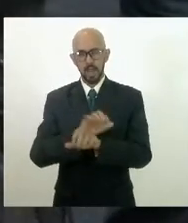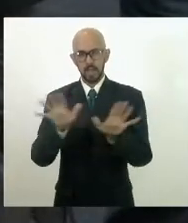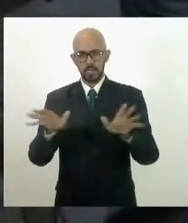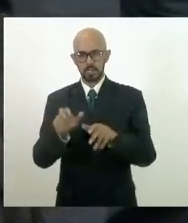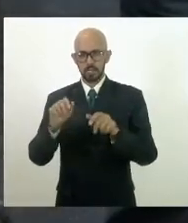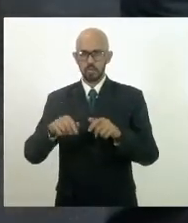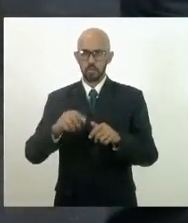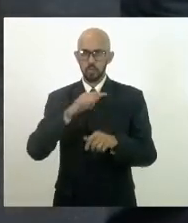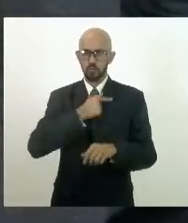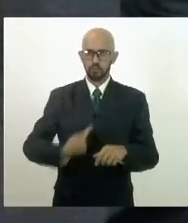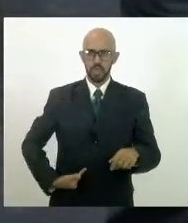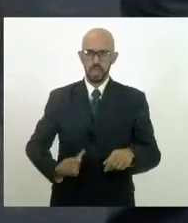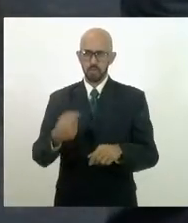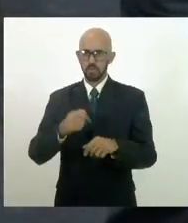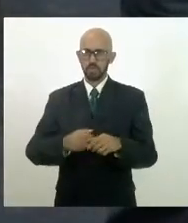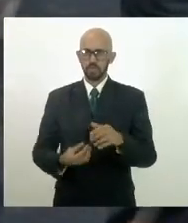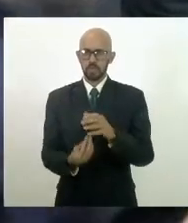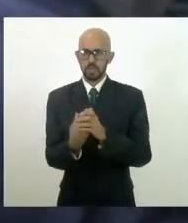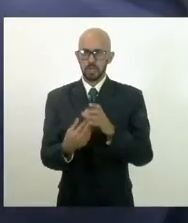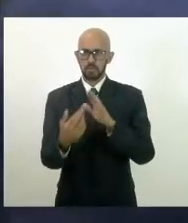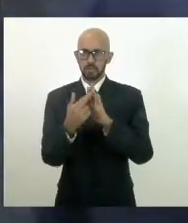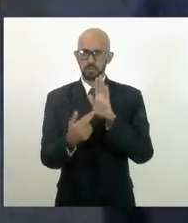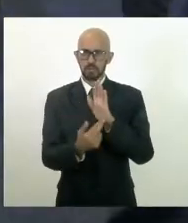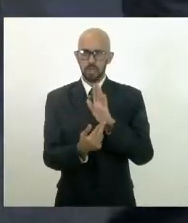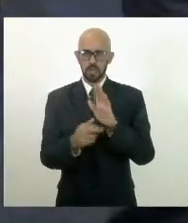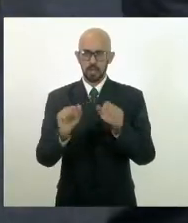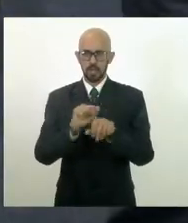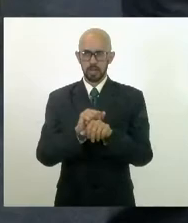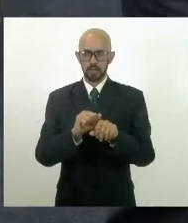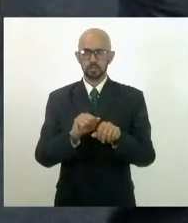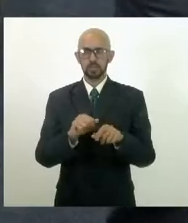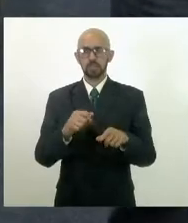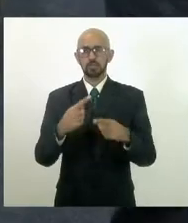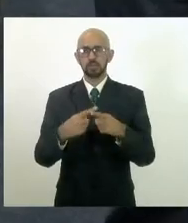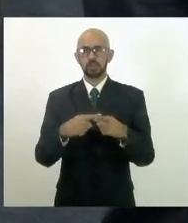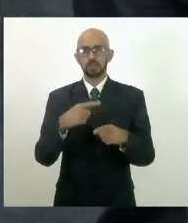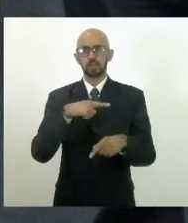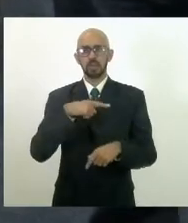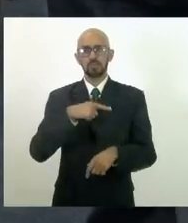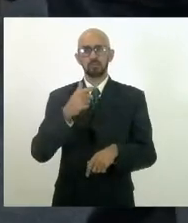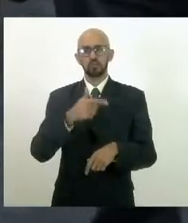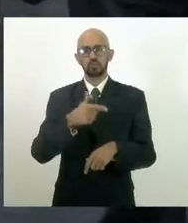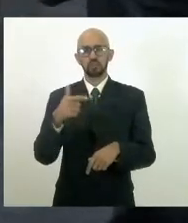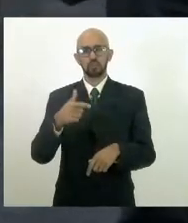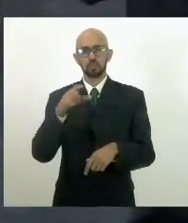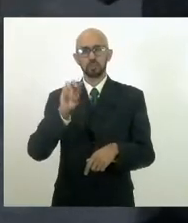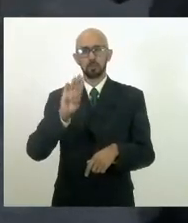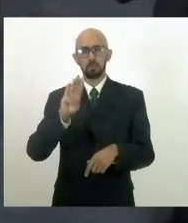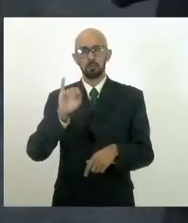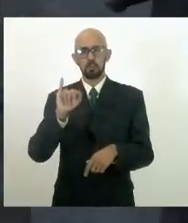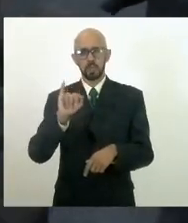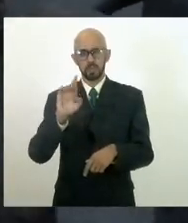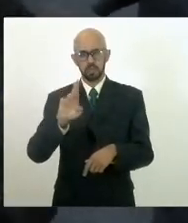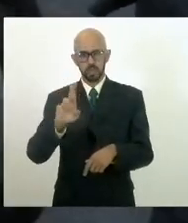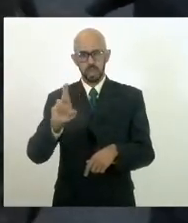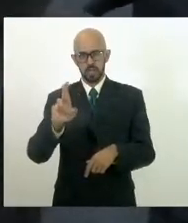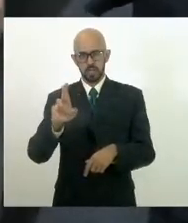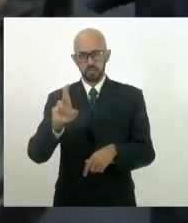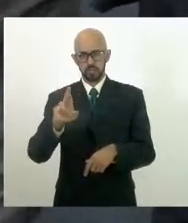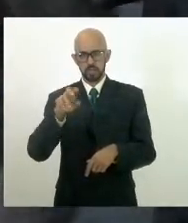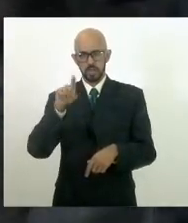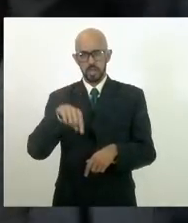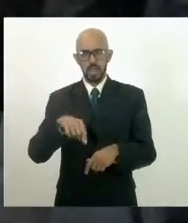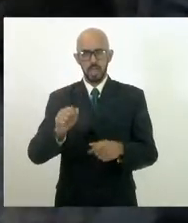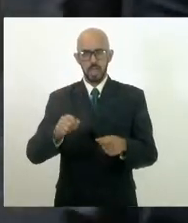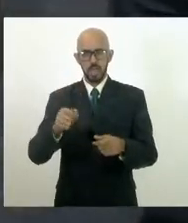Recursos que têm um montante de mais de 22 bilhões. Então, é um recurso que o Estado